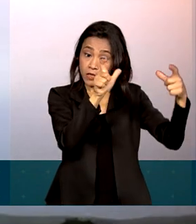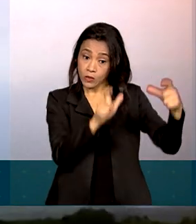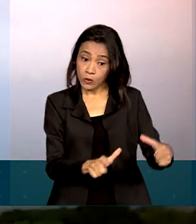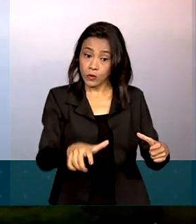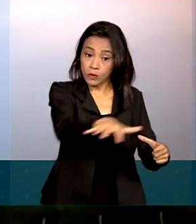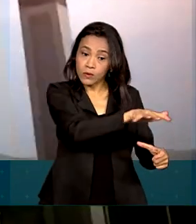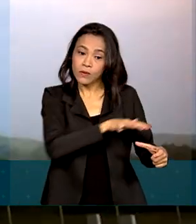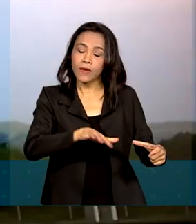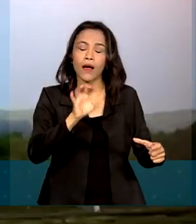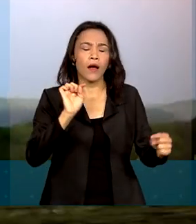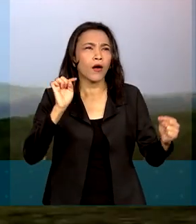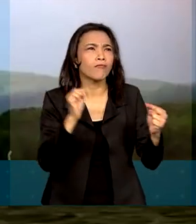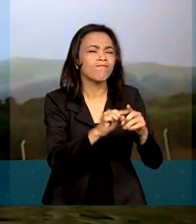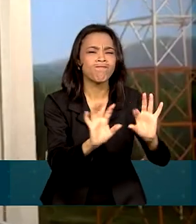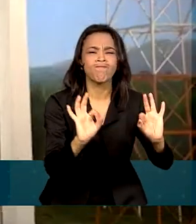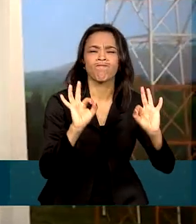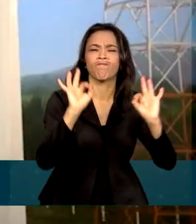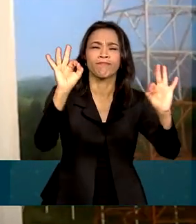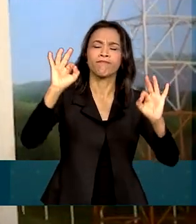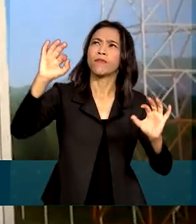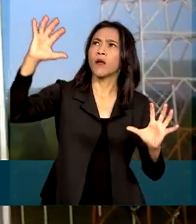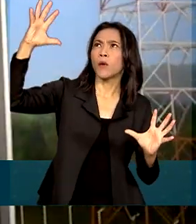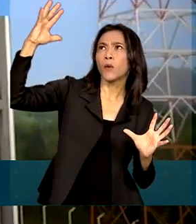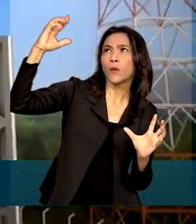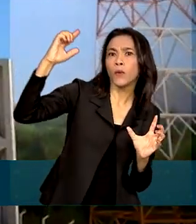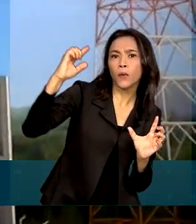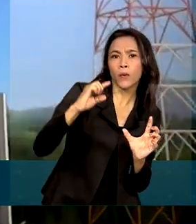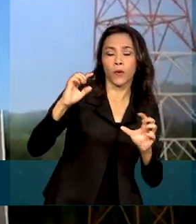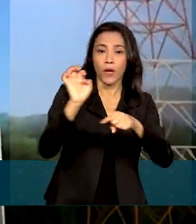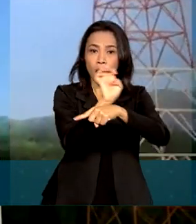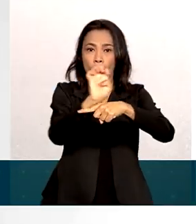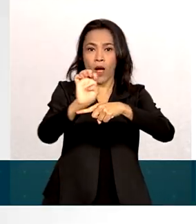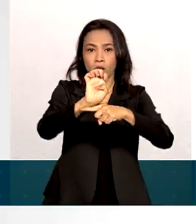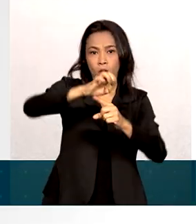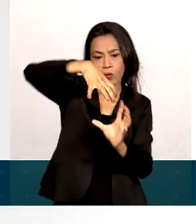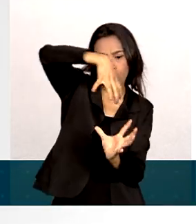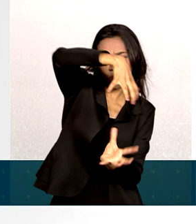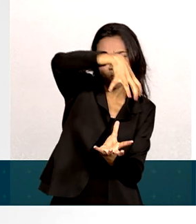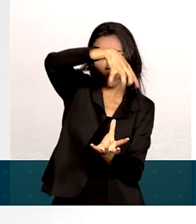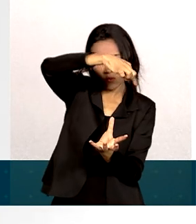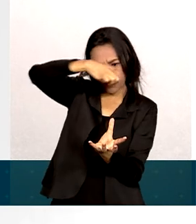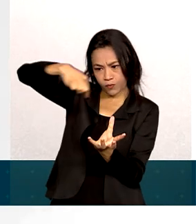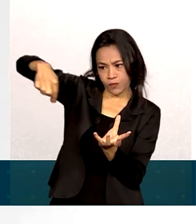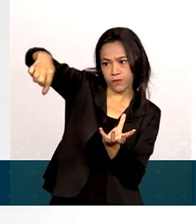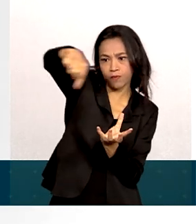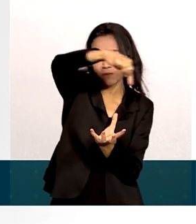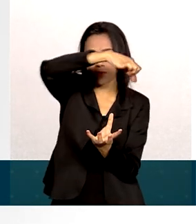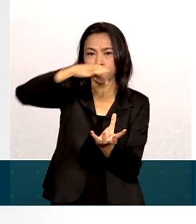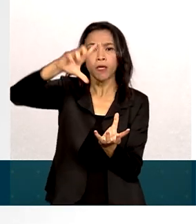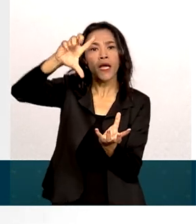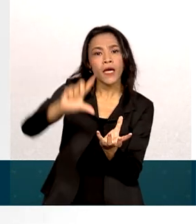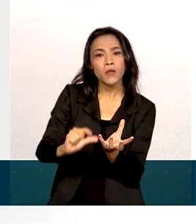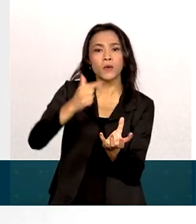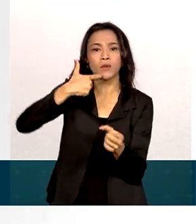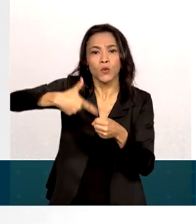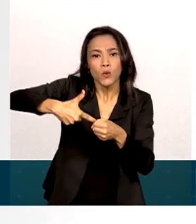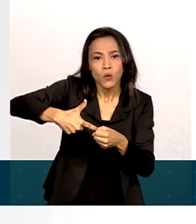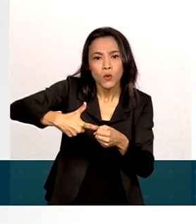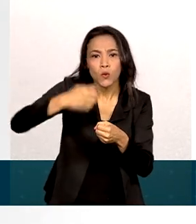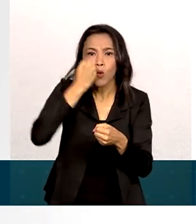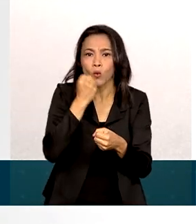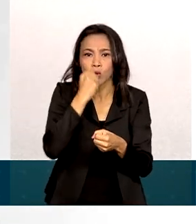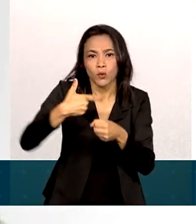considerado ideal pela proximidade com a linha do Equador, que reduz os custos com combustíveis, um dos